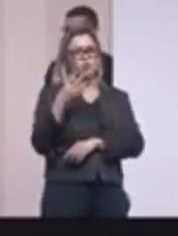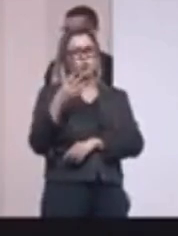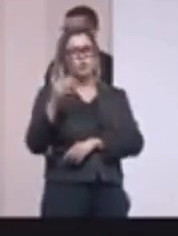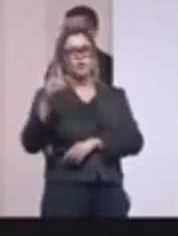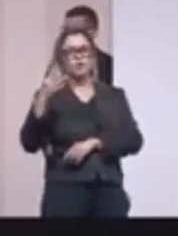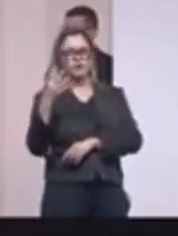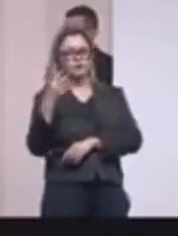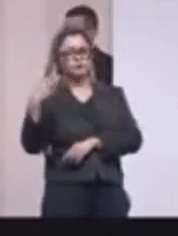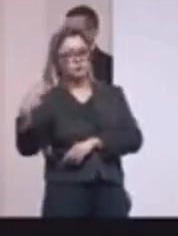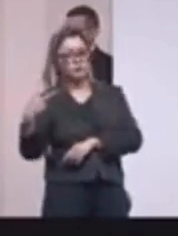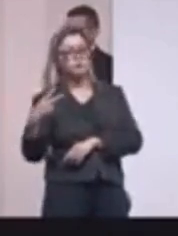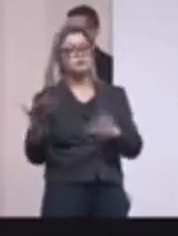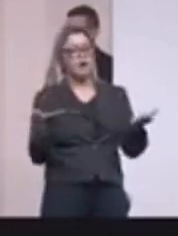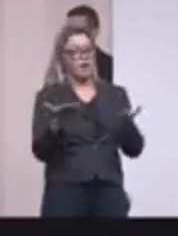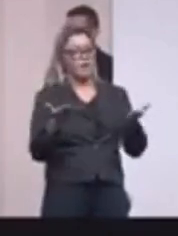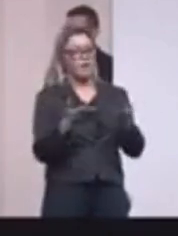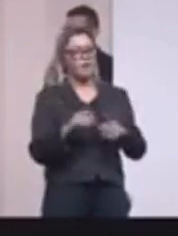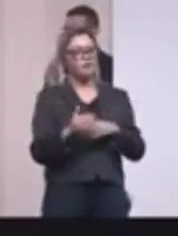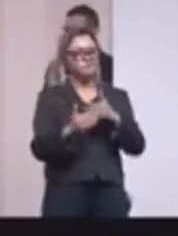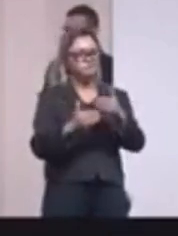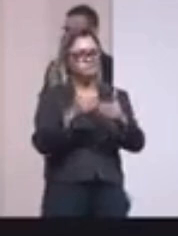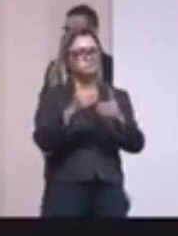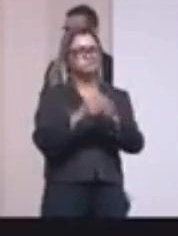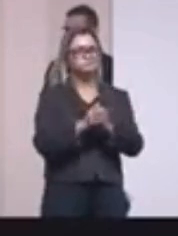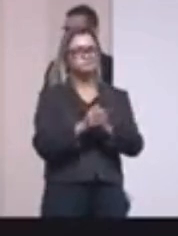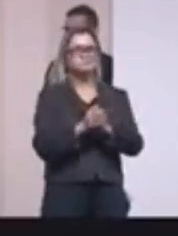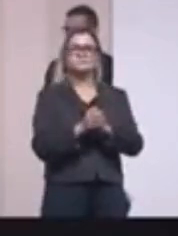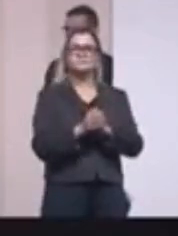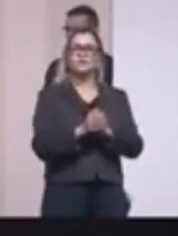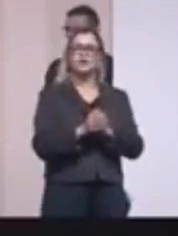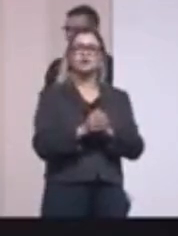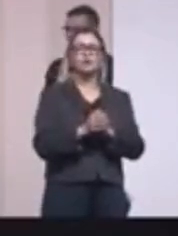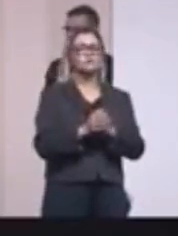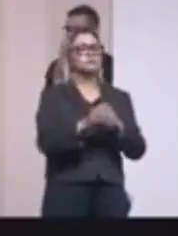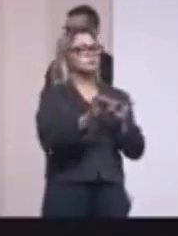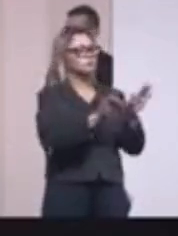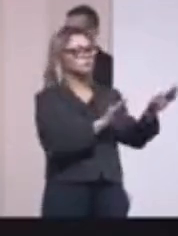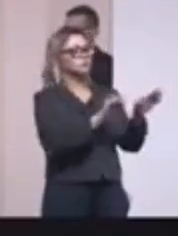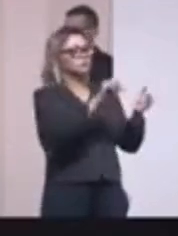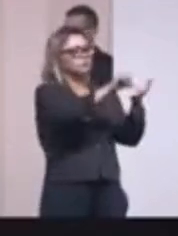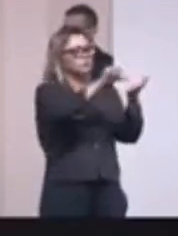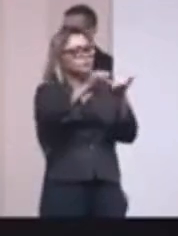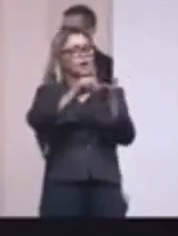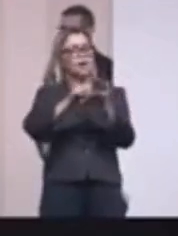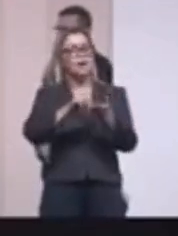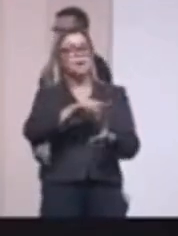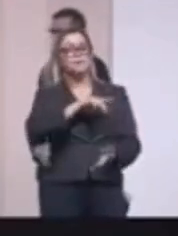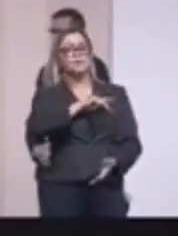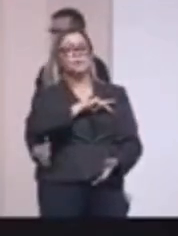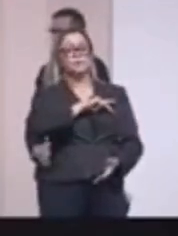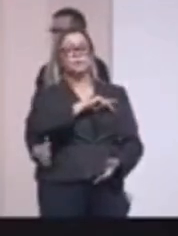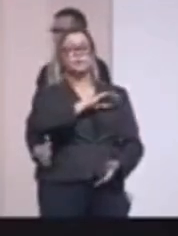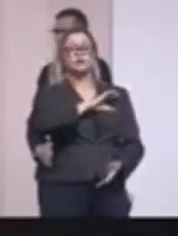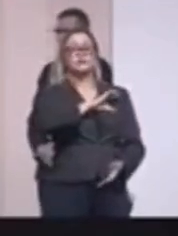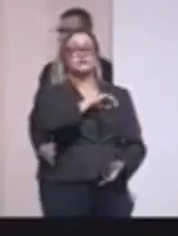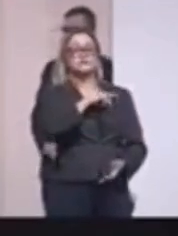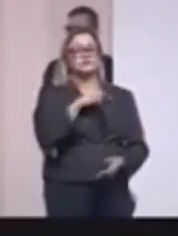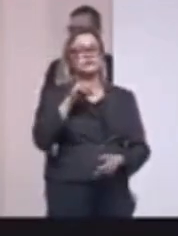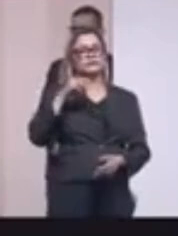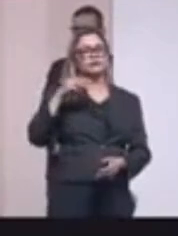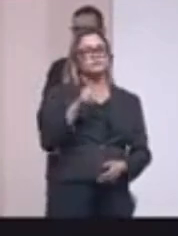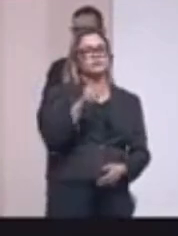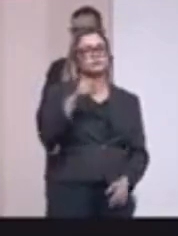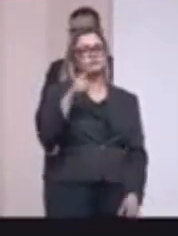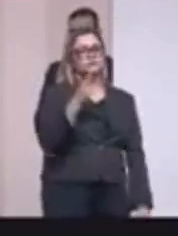Agora, a gente está dando, levando aí para as nossas organizações da Polícia Civil mais 3.172 policiais